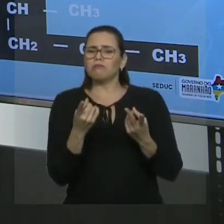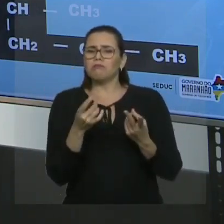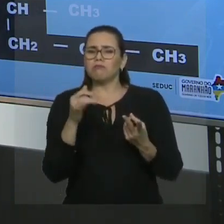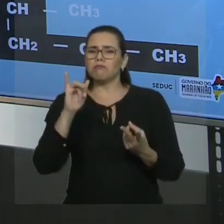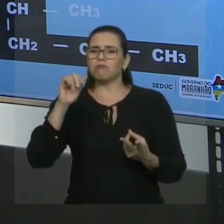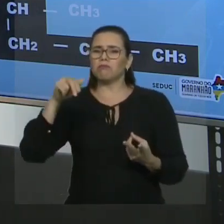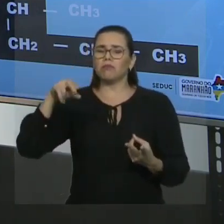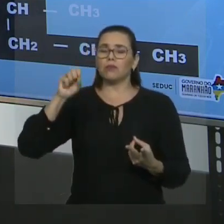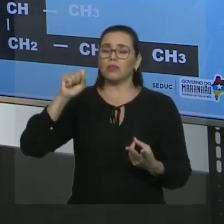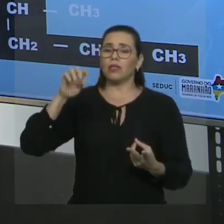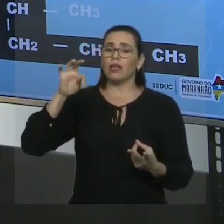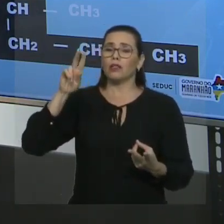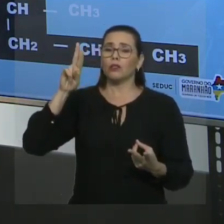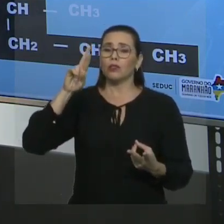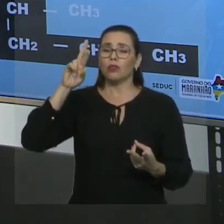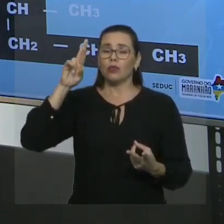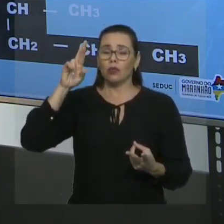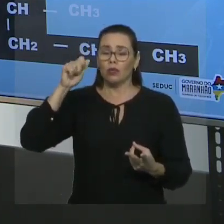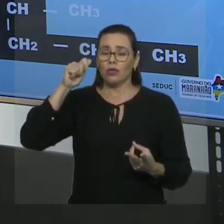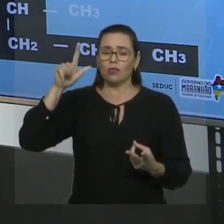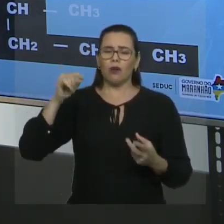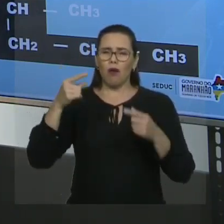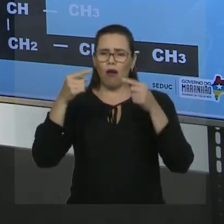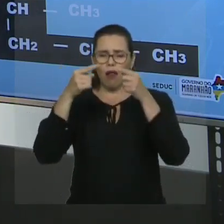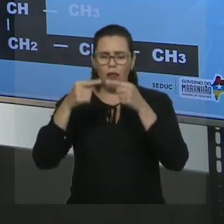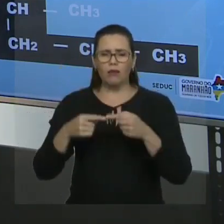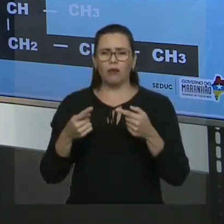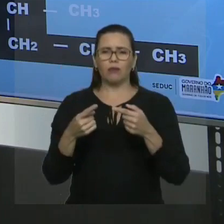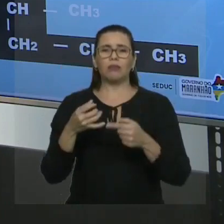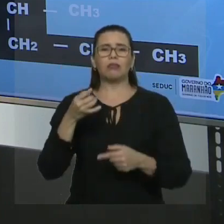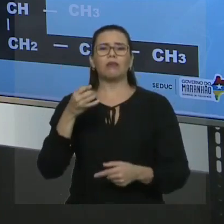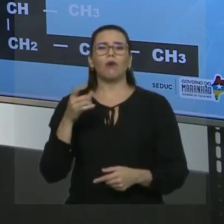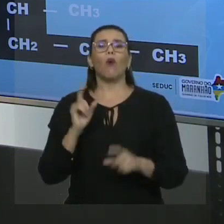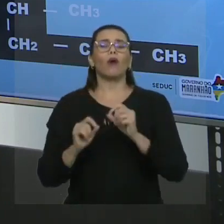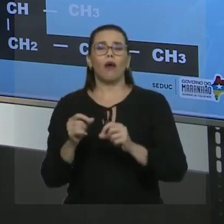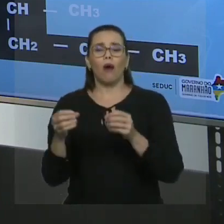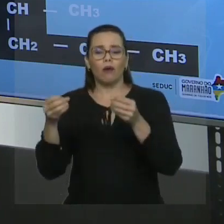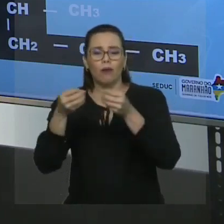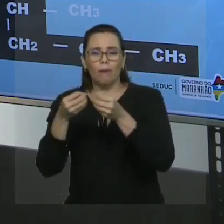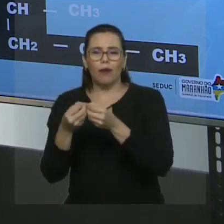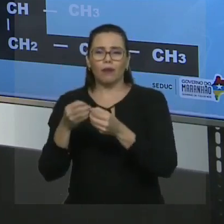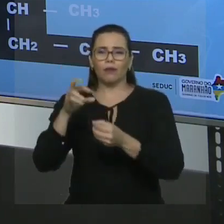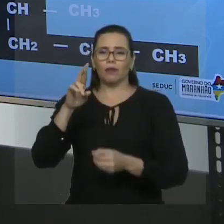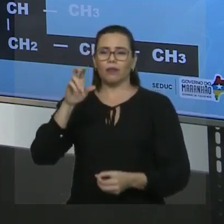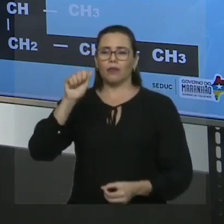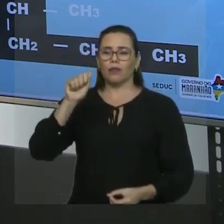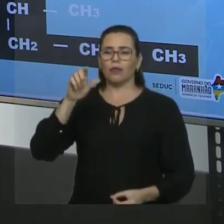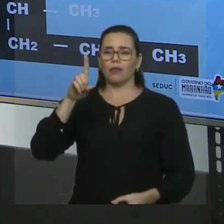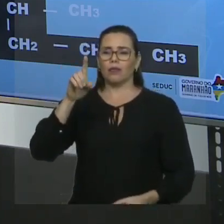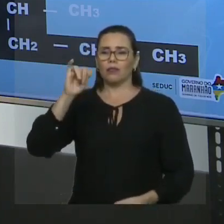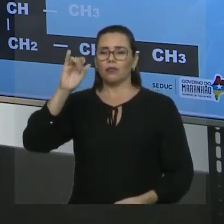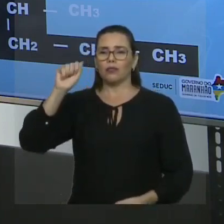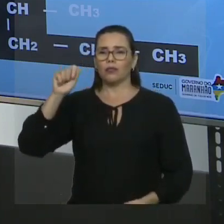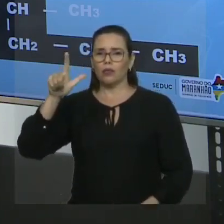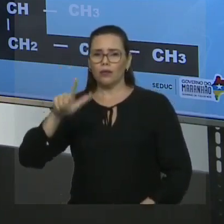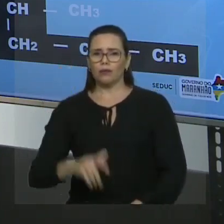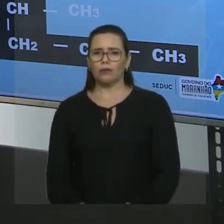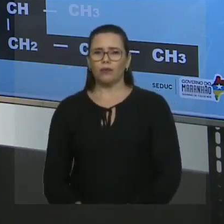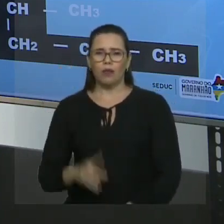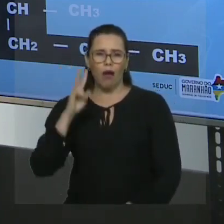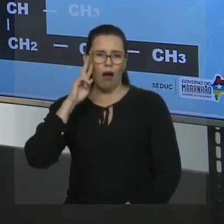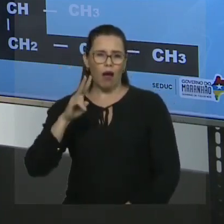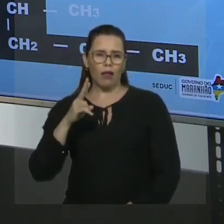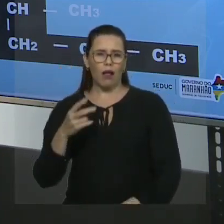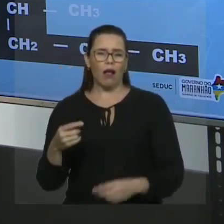achamos os radicais. Vamos numerar? Tem grupo funcional? Não. Tem insaturação? Tem. Então, a numeração deve começar dessa extremidade. Vamos